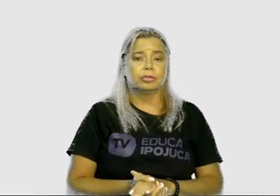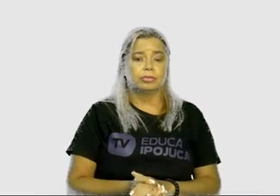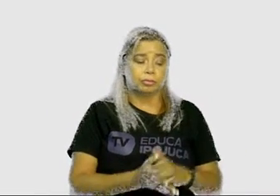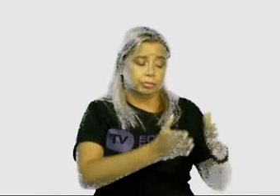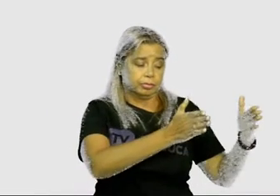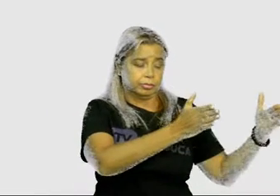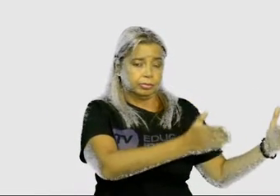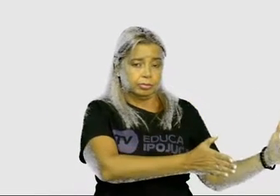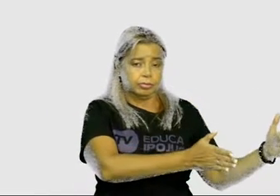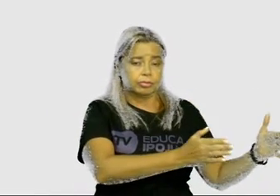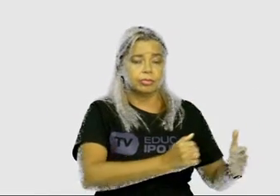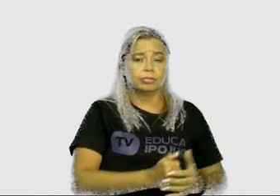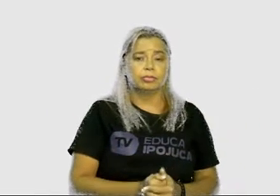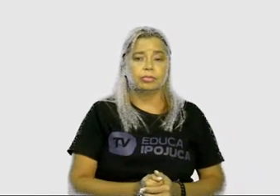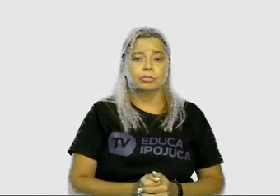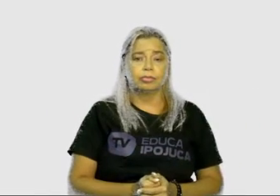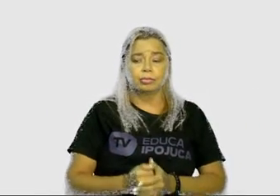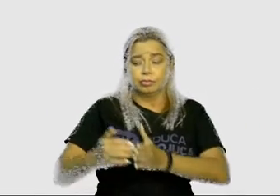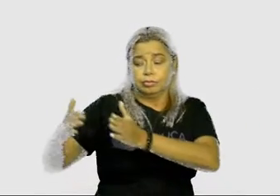esquerda,